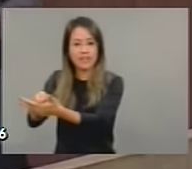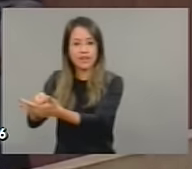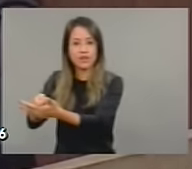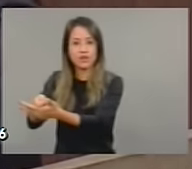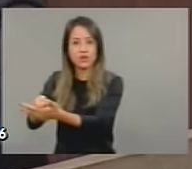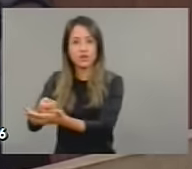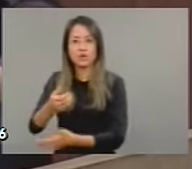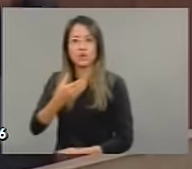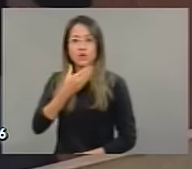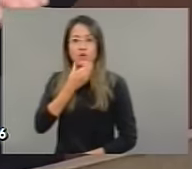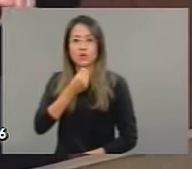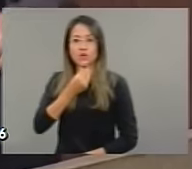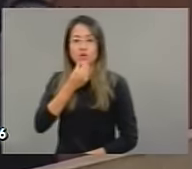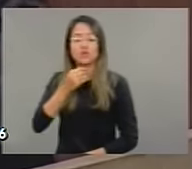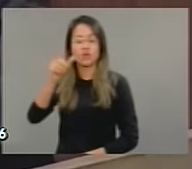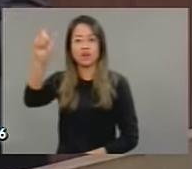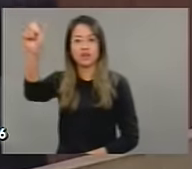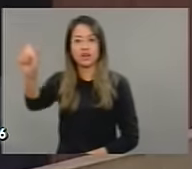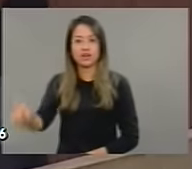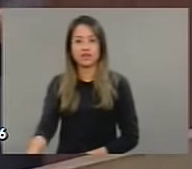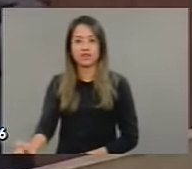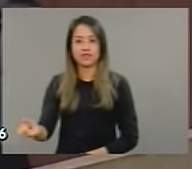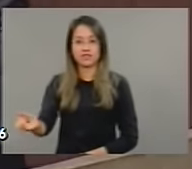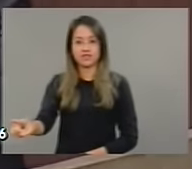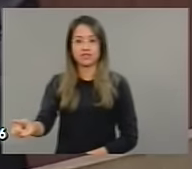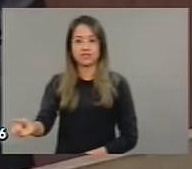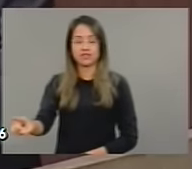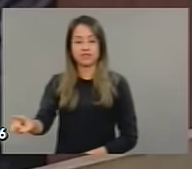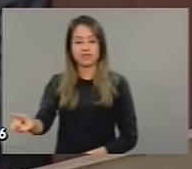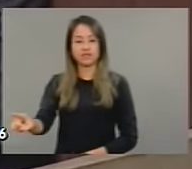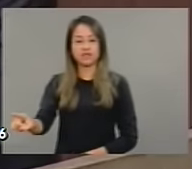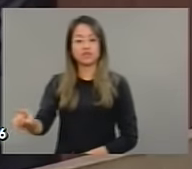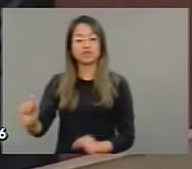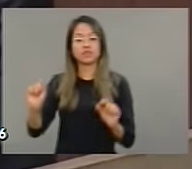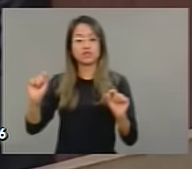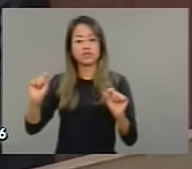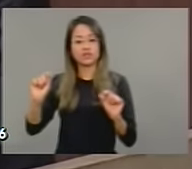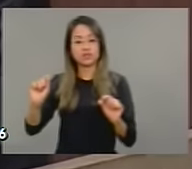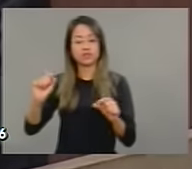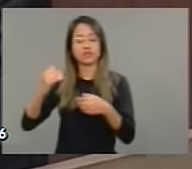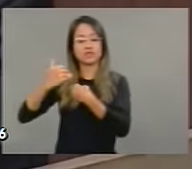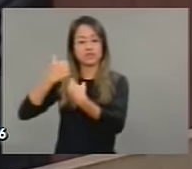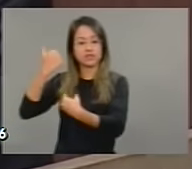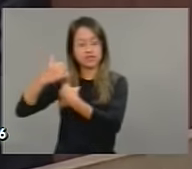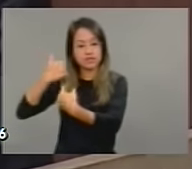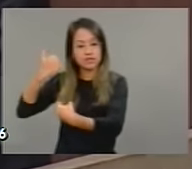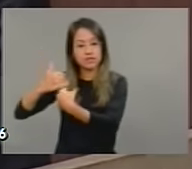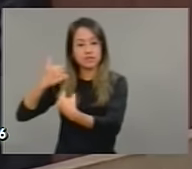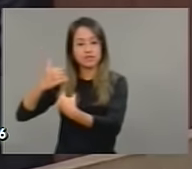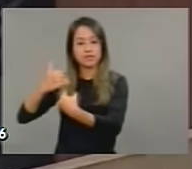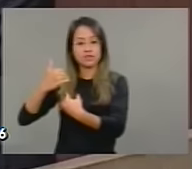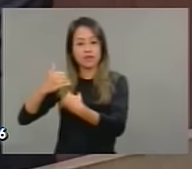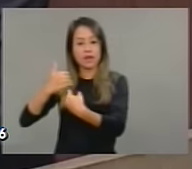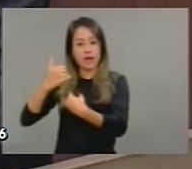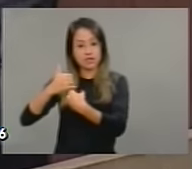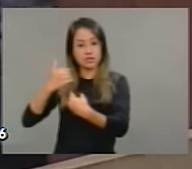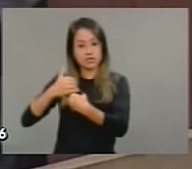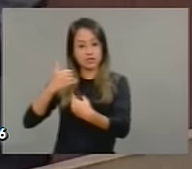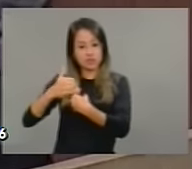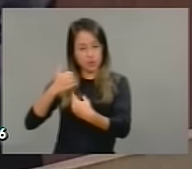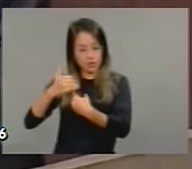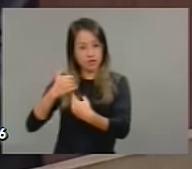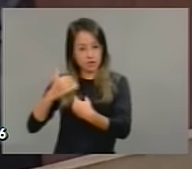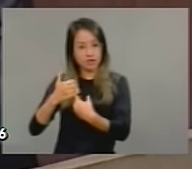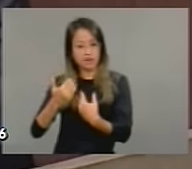enviado, ou eu próprio teria enviado assessoria jurídica ao responsável pelo assassinato